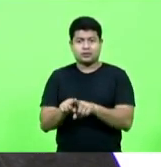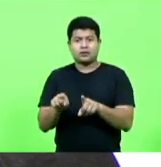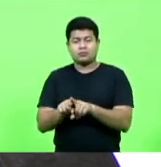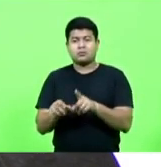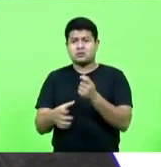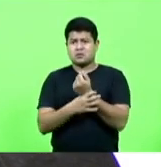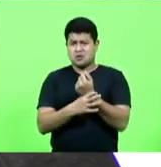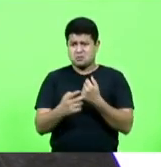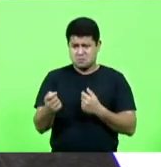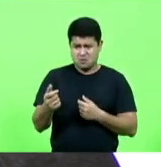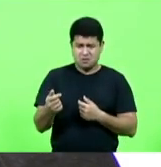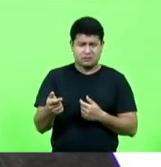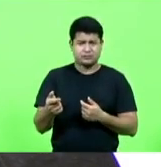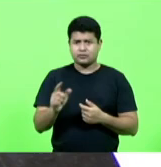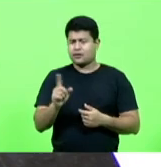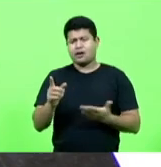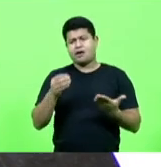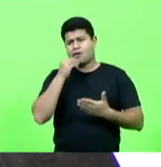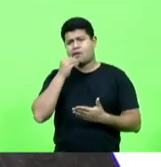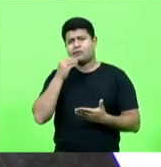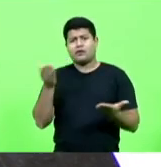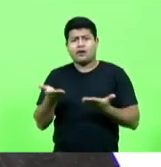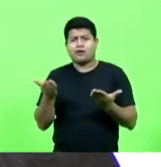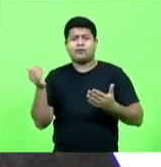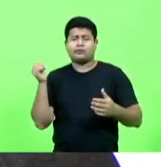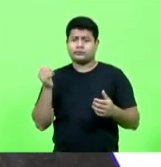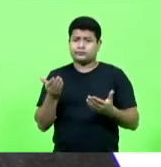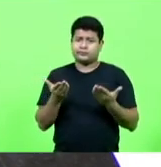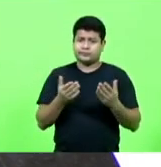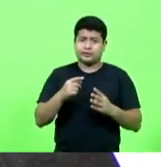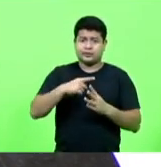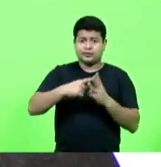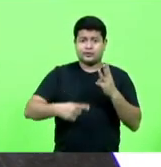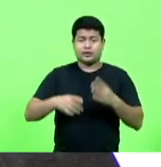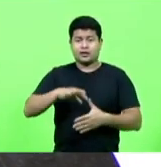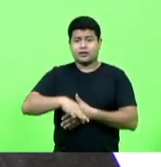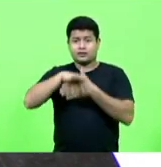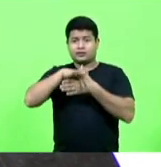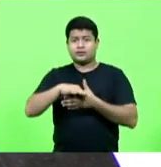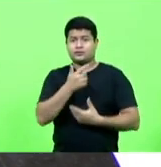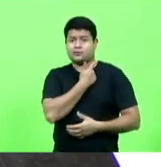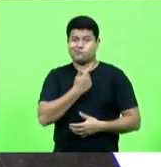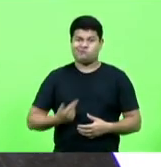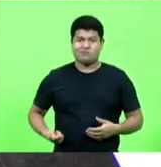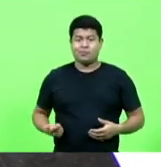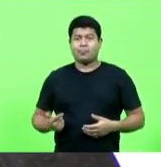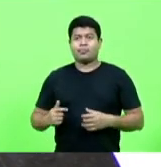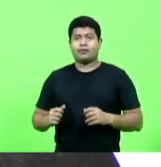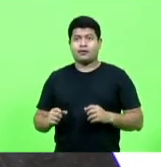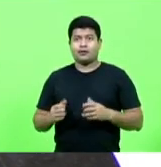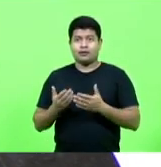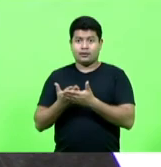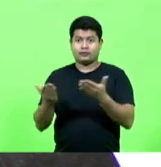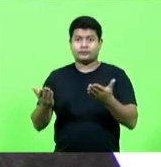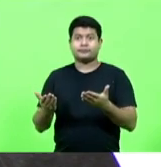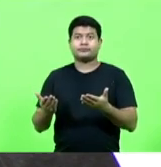Obviamente que os três ex-líderes de governo nas suas respectivas regiões foram bastante agraciados.